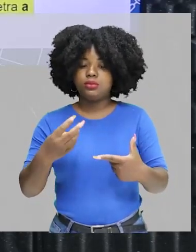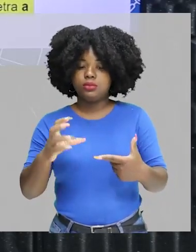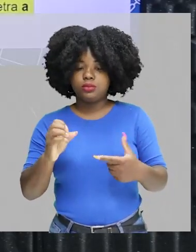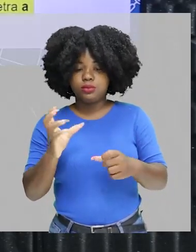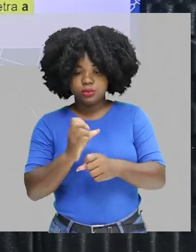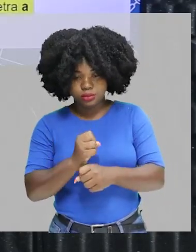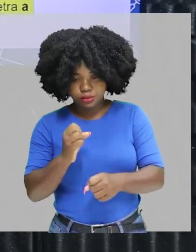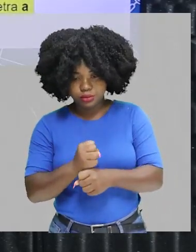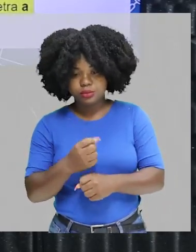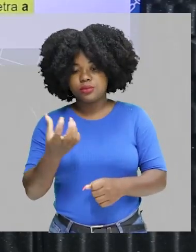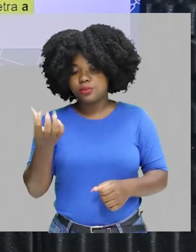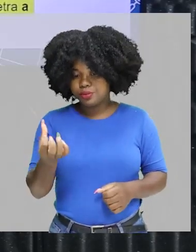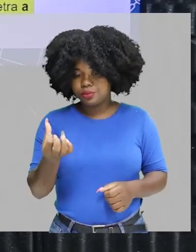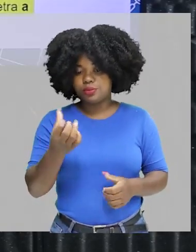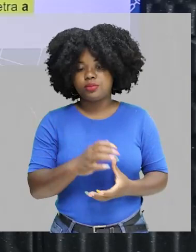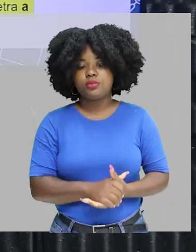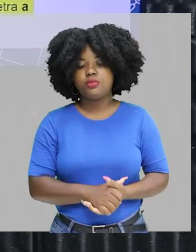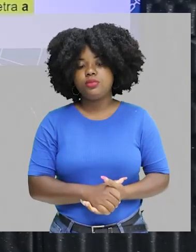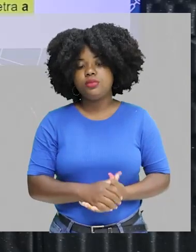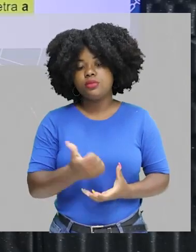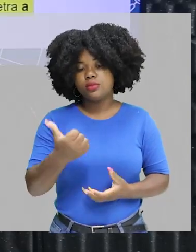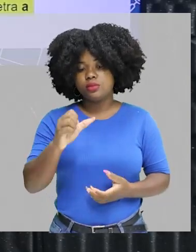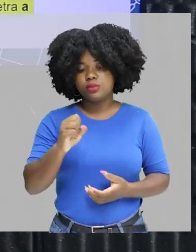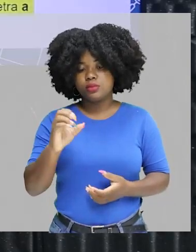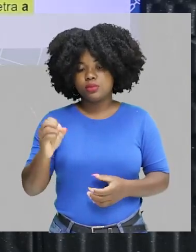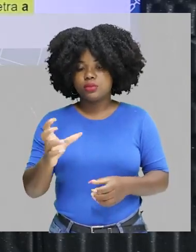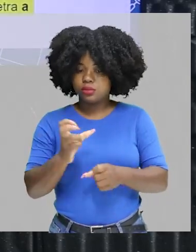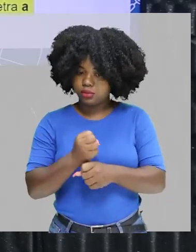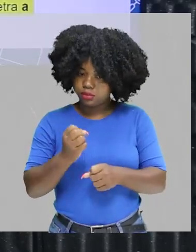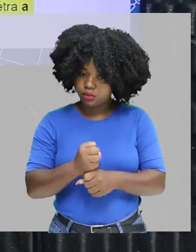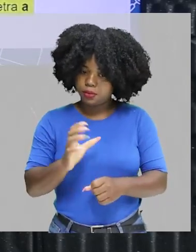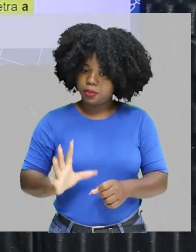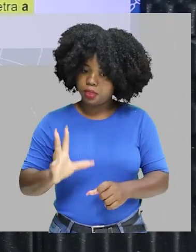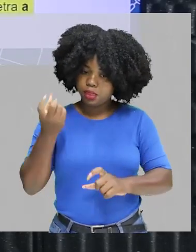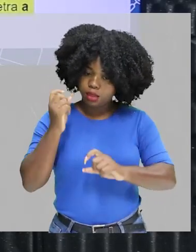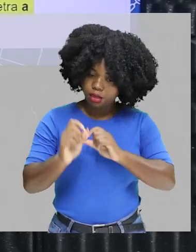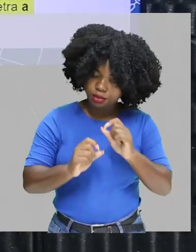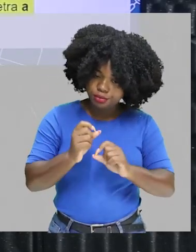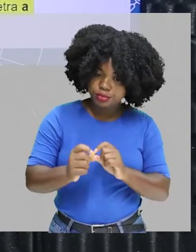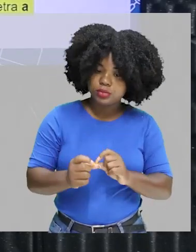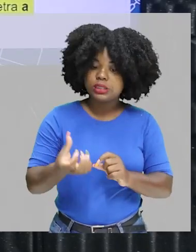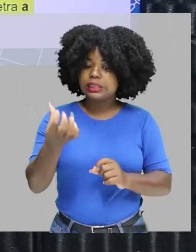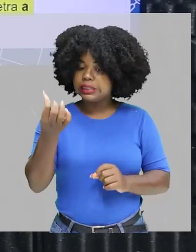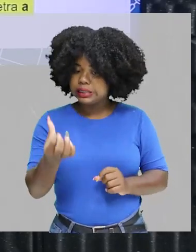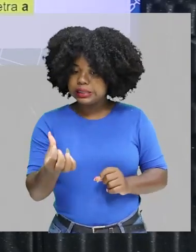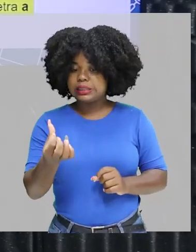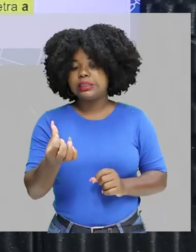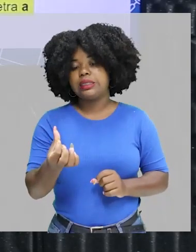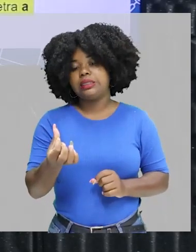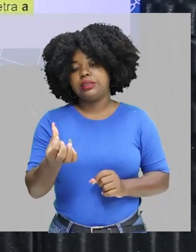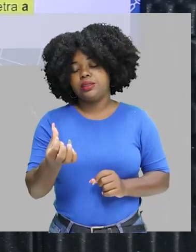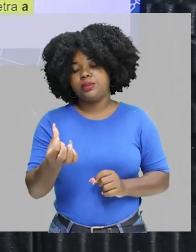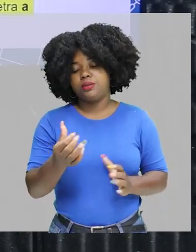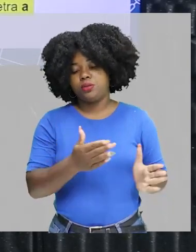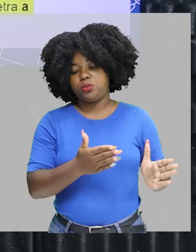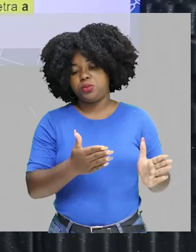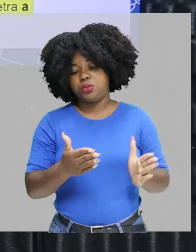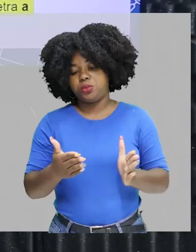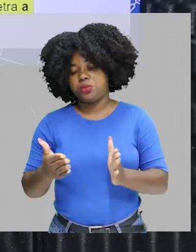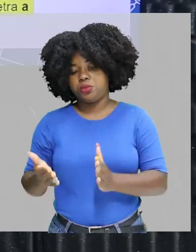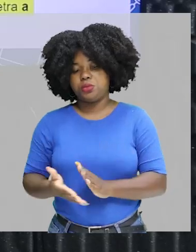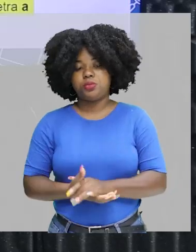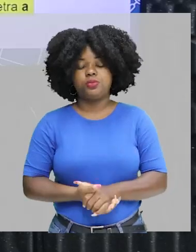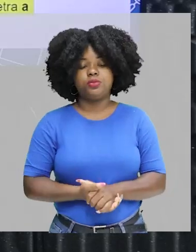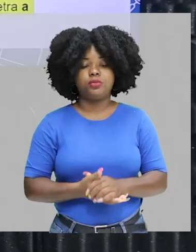Então, nesse período de 180 anos, irão acontecer 6 meias-vidas, certo?